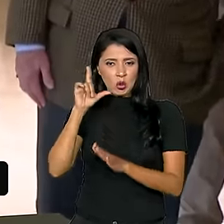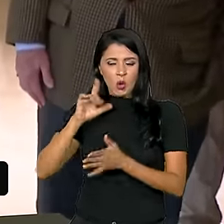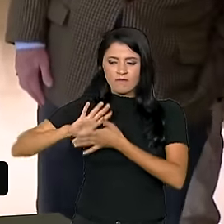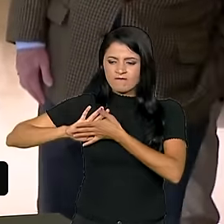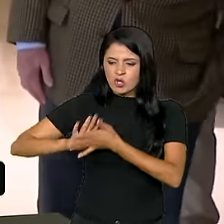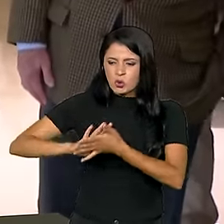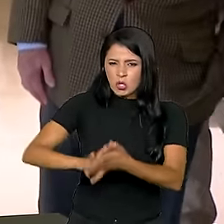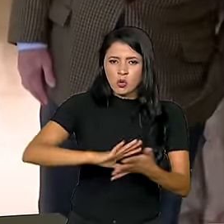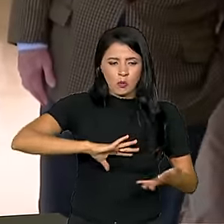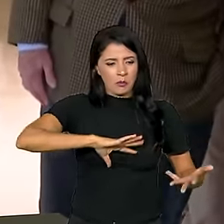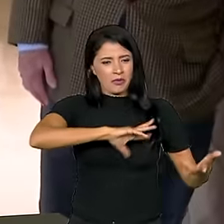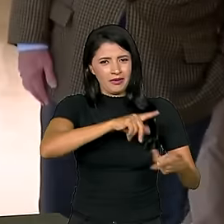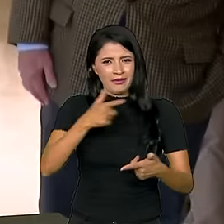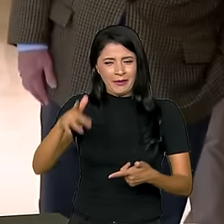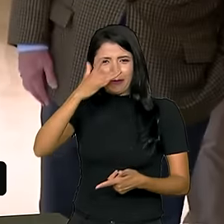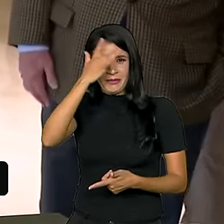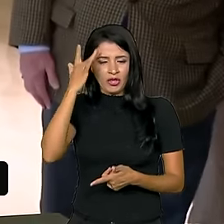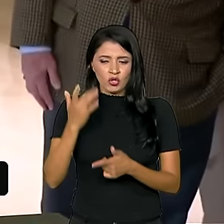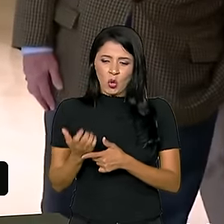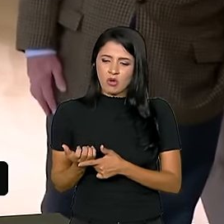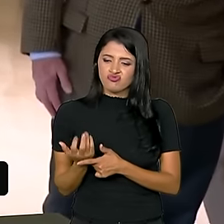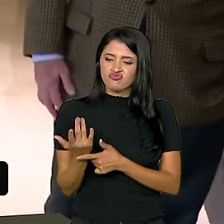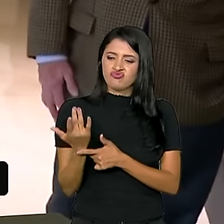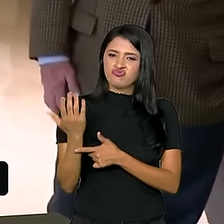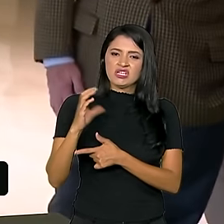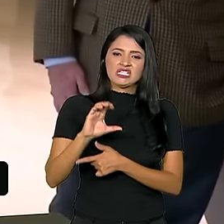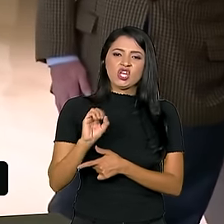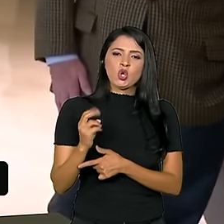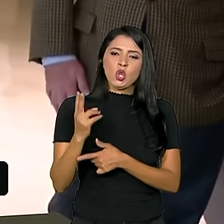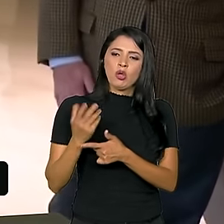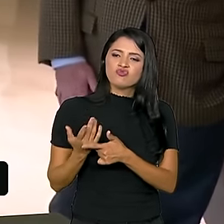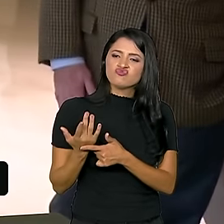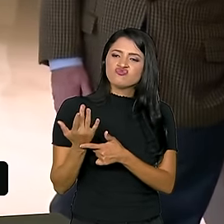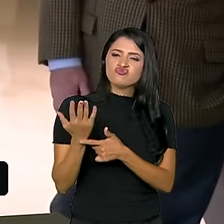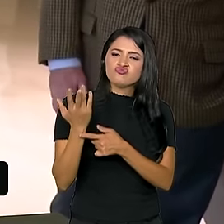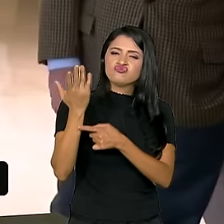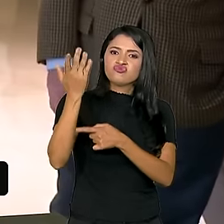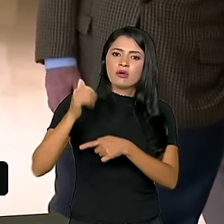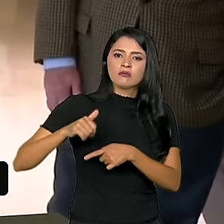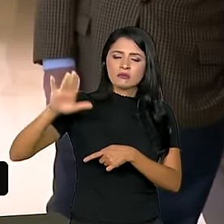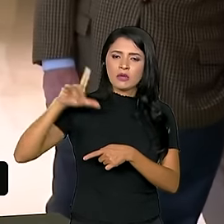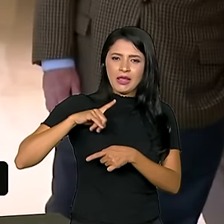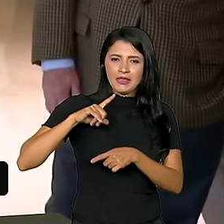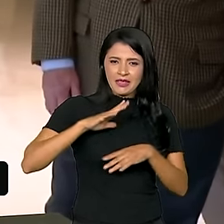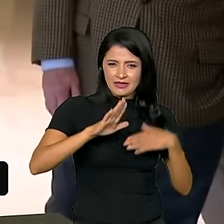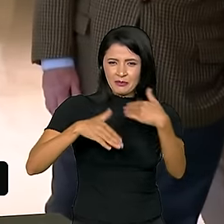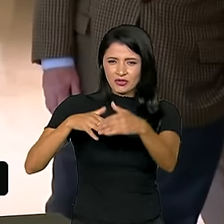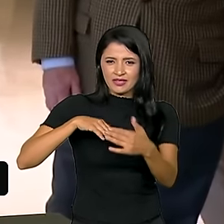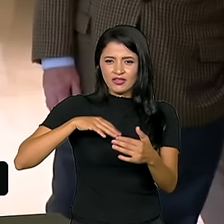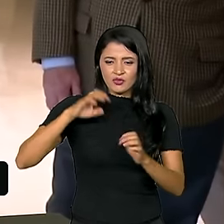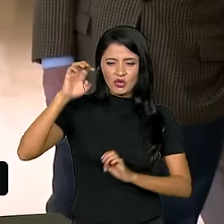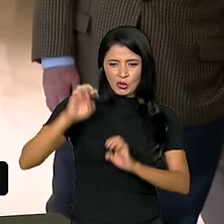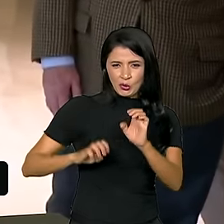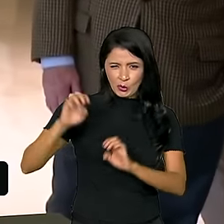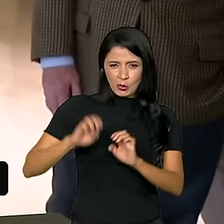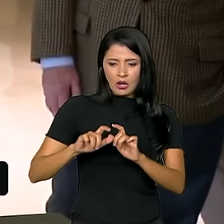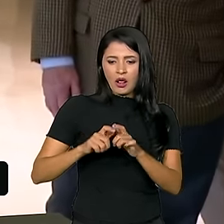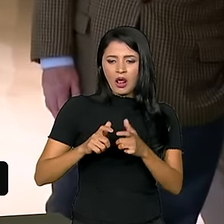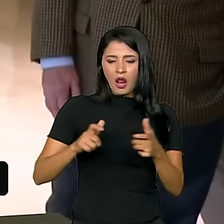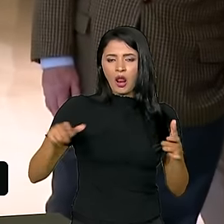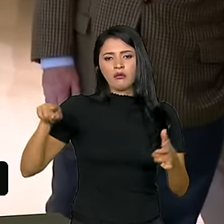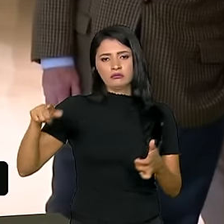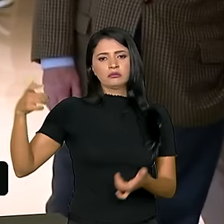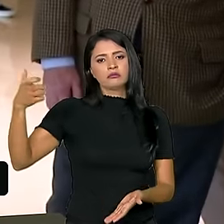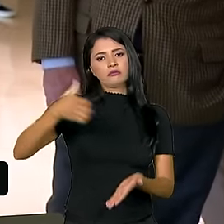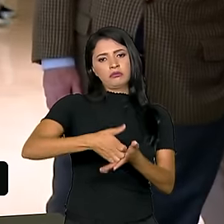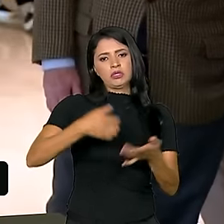as pessoas que mais, sabe, emitiram gás e efeito estufa ao longo de todo o processo da industrialização do mundo, têm uma conta a pagar